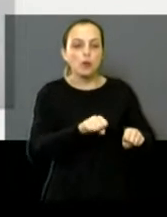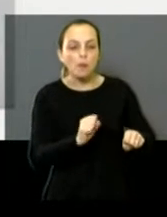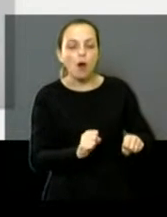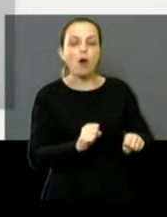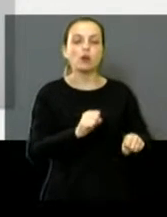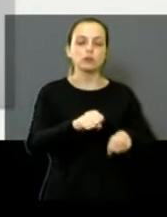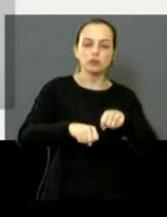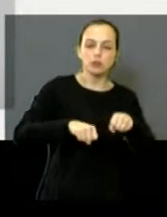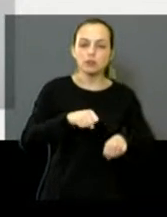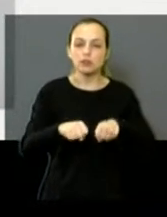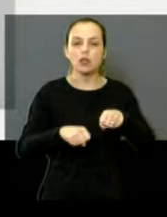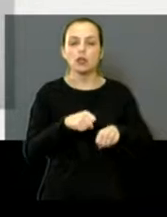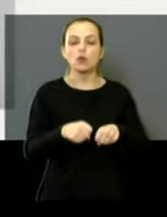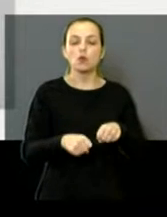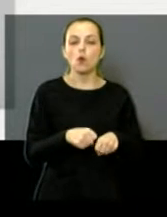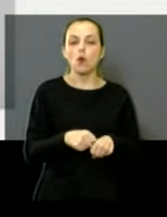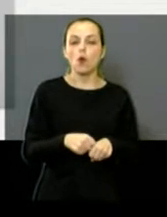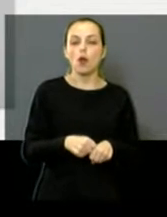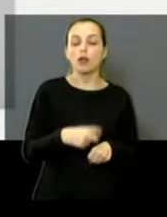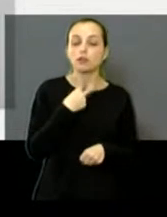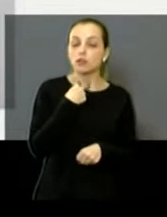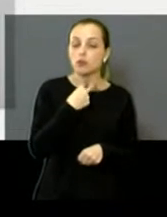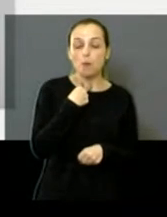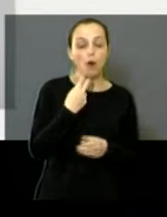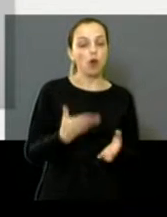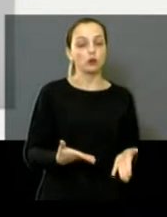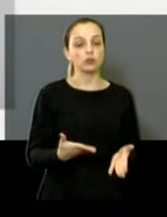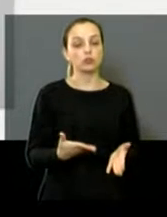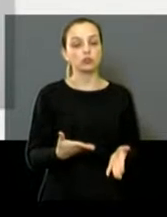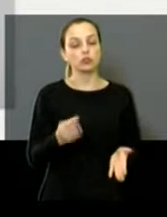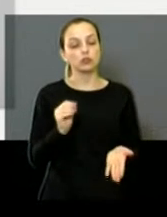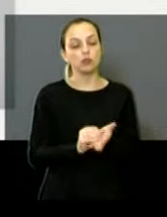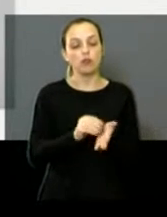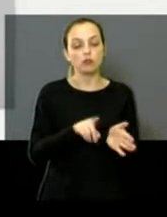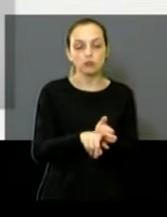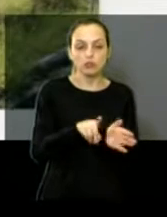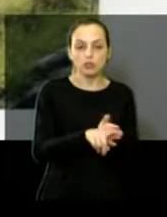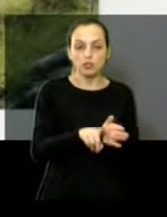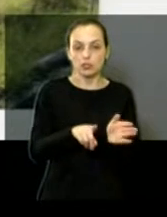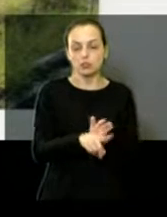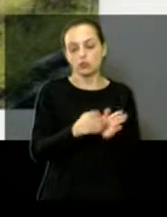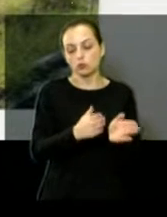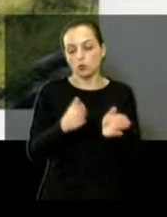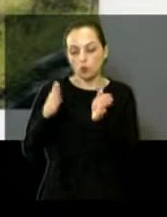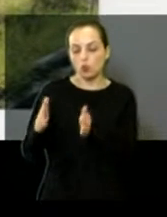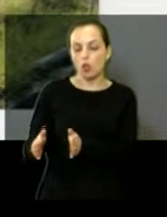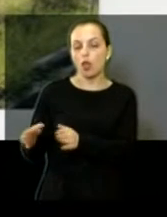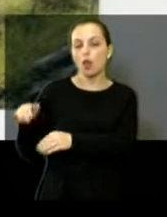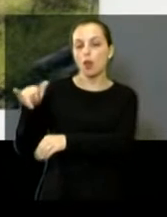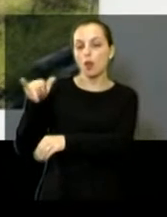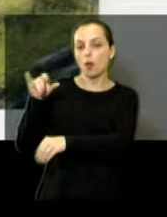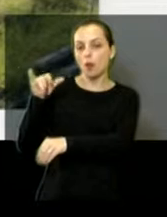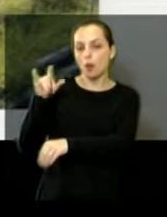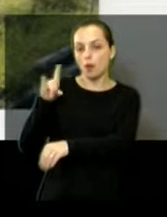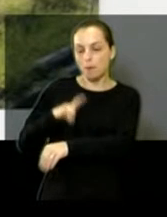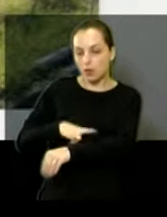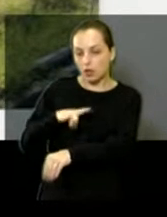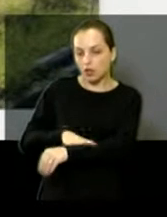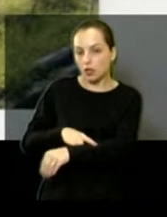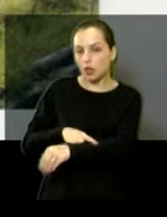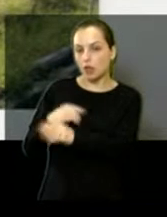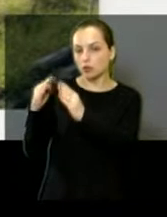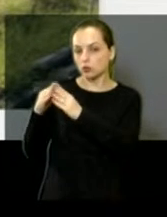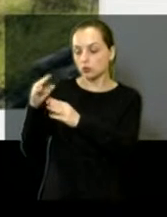proibido. E não pode. Então, está faltando uma fiscalização. Do lado do banheiro, do lado do